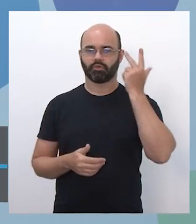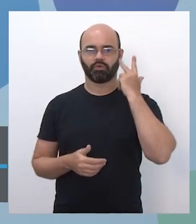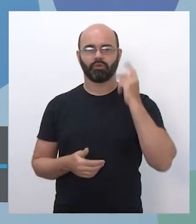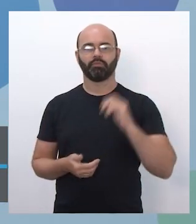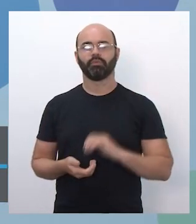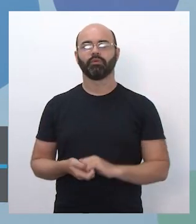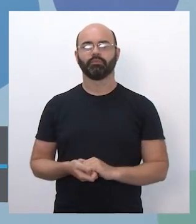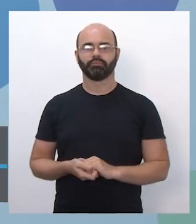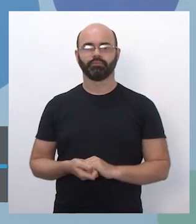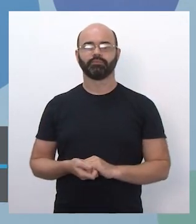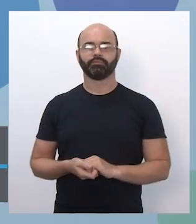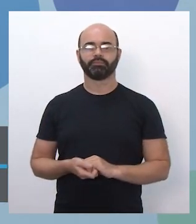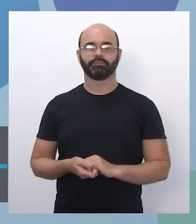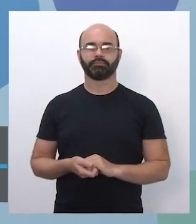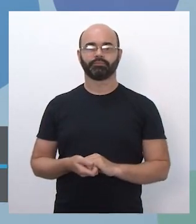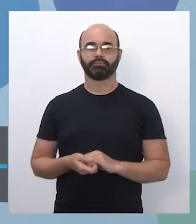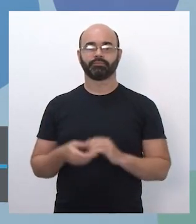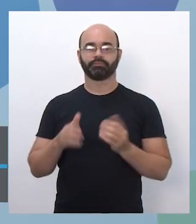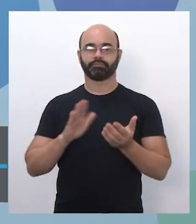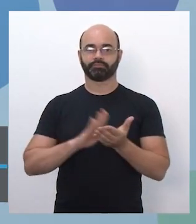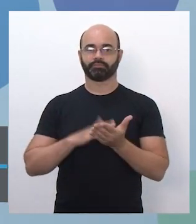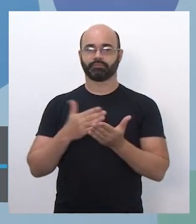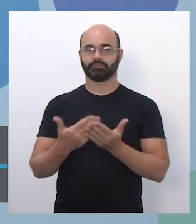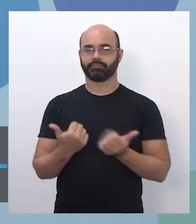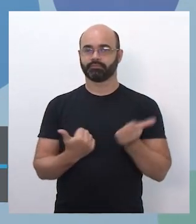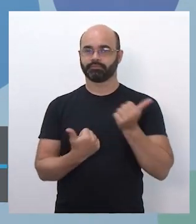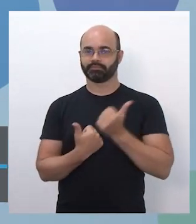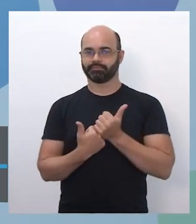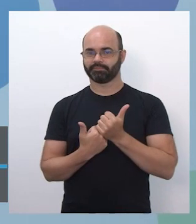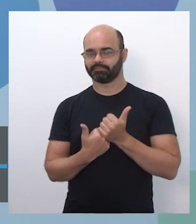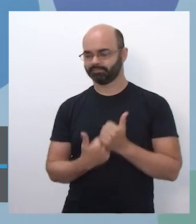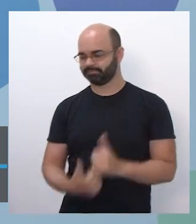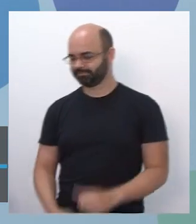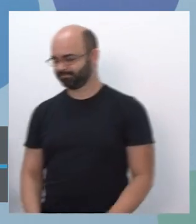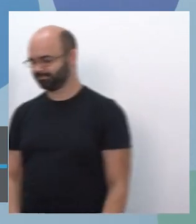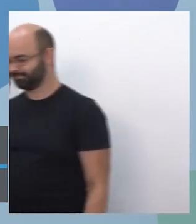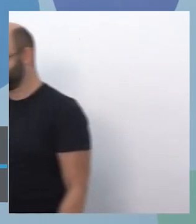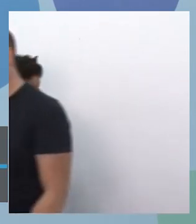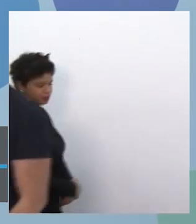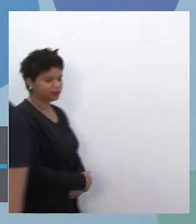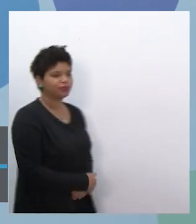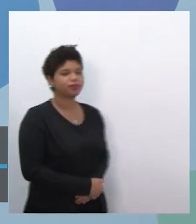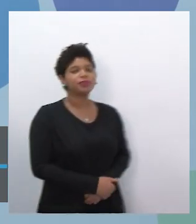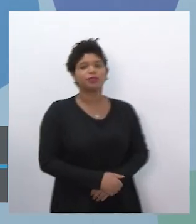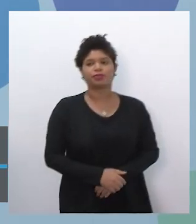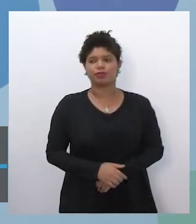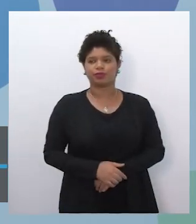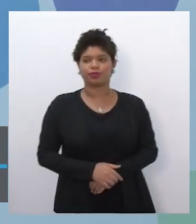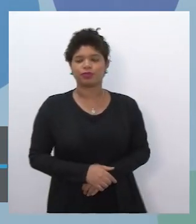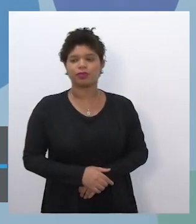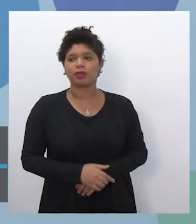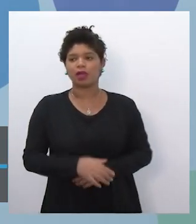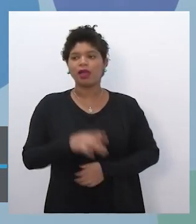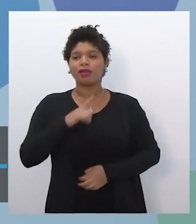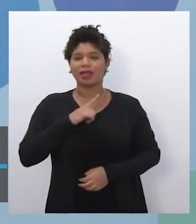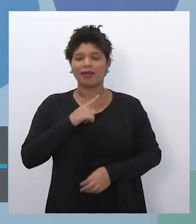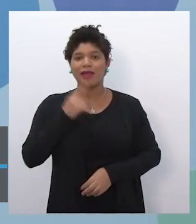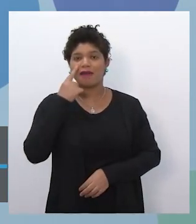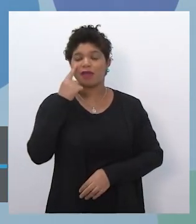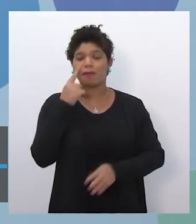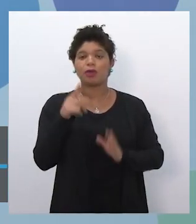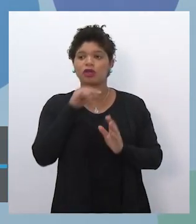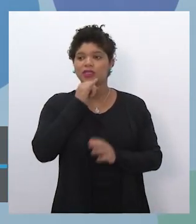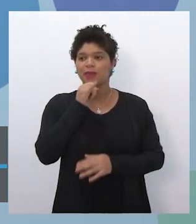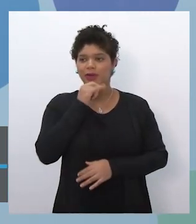Como a gente está priorizando estudantes de pobreza, extrema pobreza, isso nem sempre é uma realidade, no geral, eles dependem do acesso de Wi-Fi ou